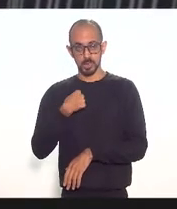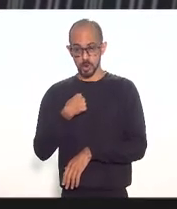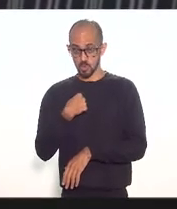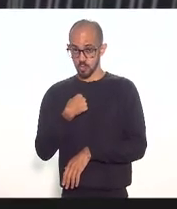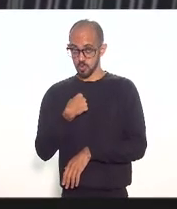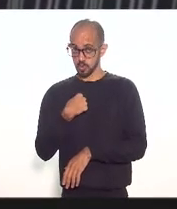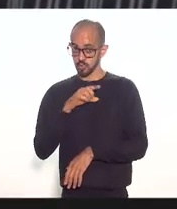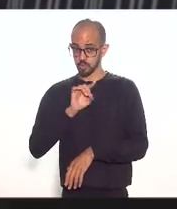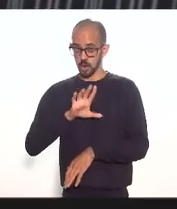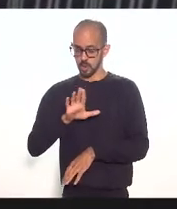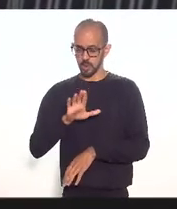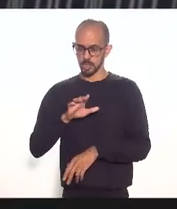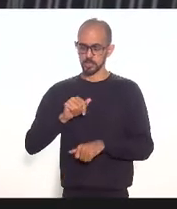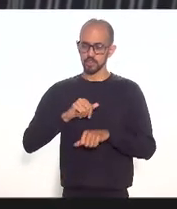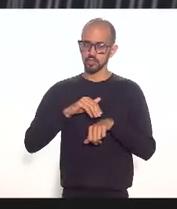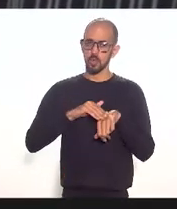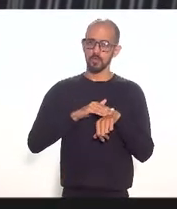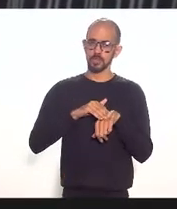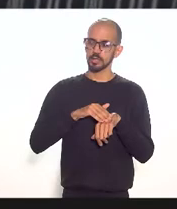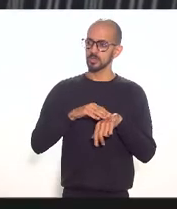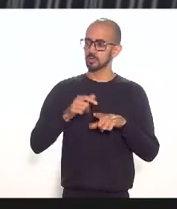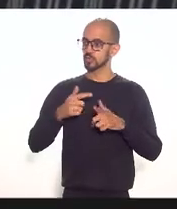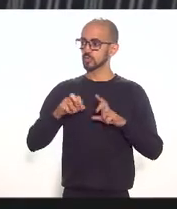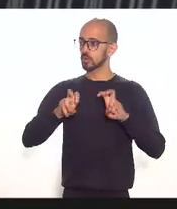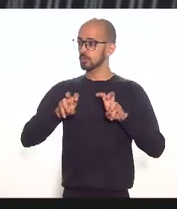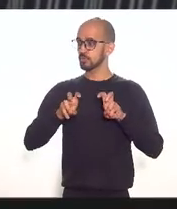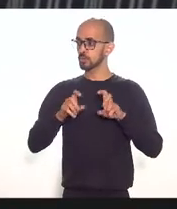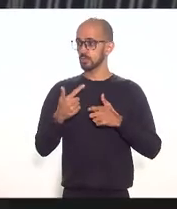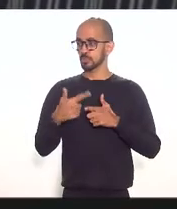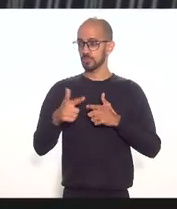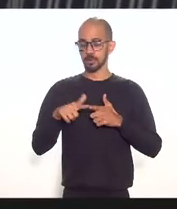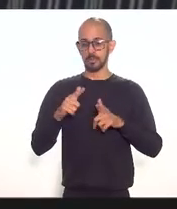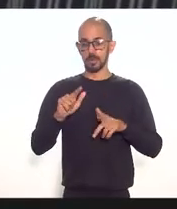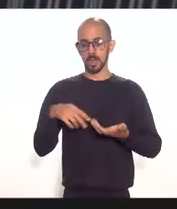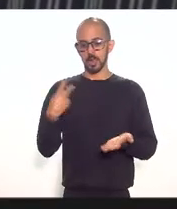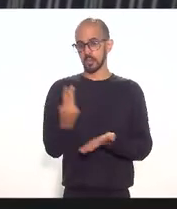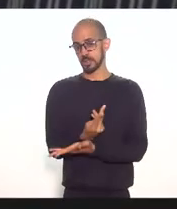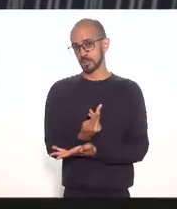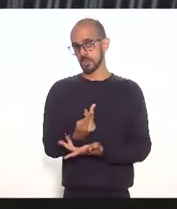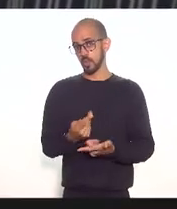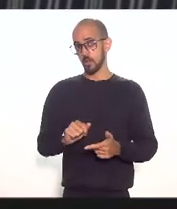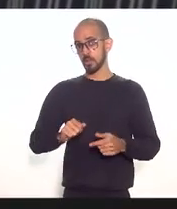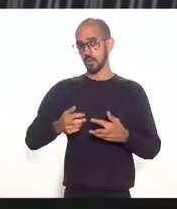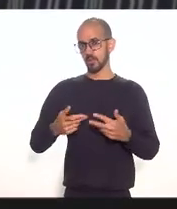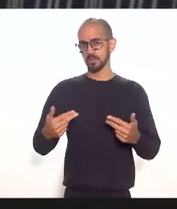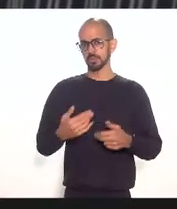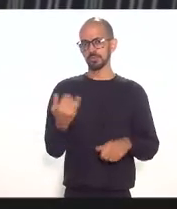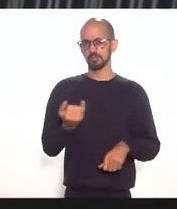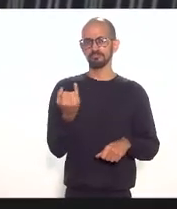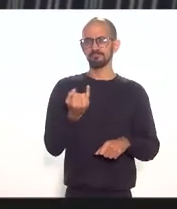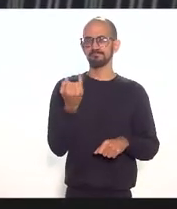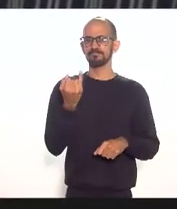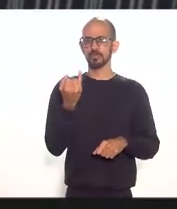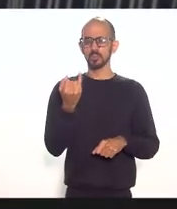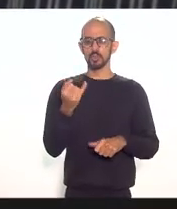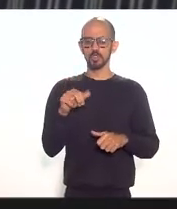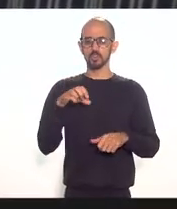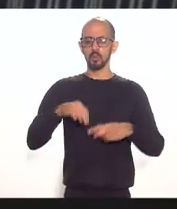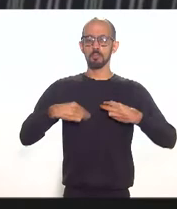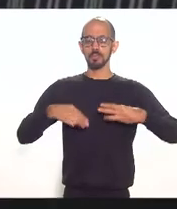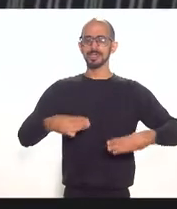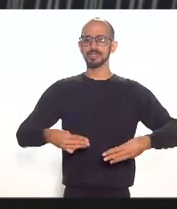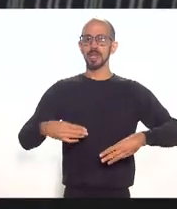né é tivemos uma situação interessante com o Ministério da Aeronáutica e com o DAC